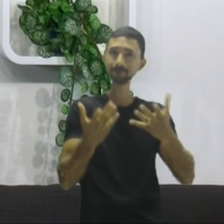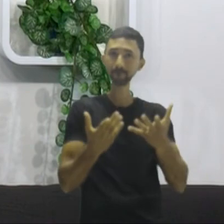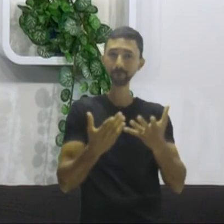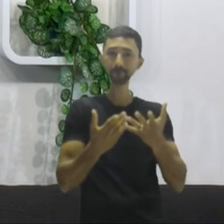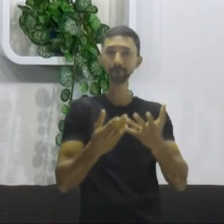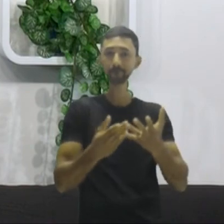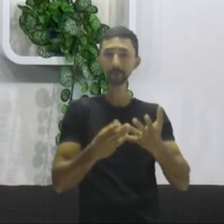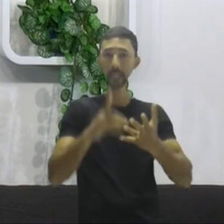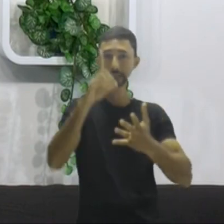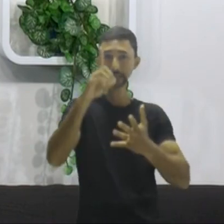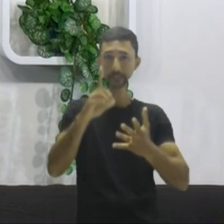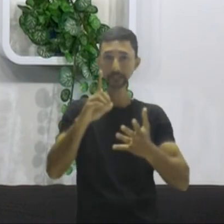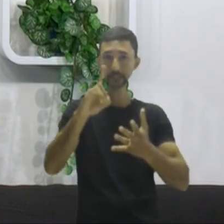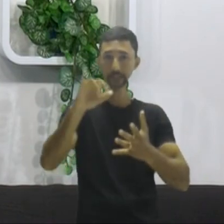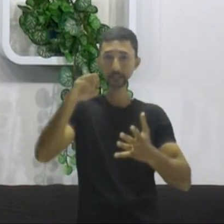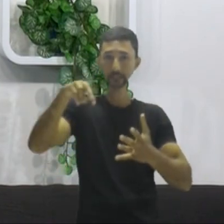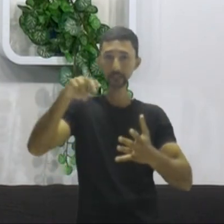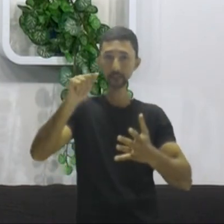Dinamarca,